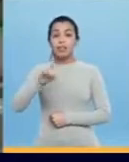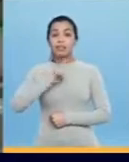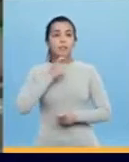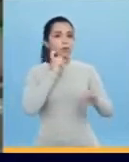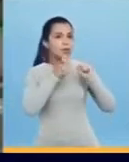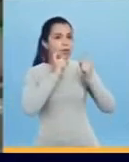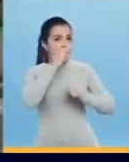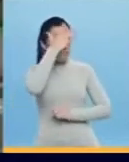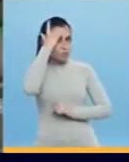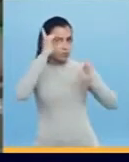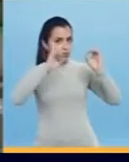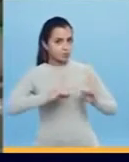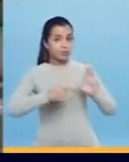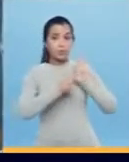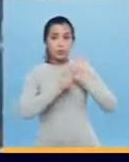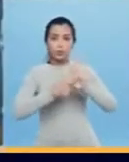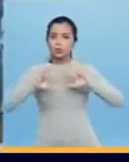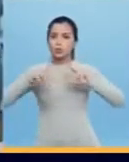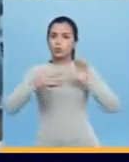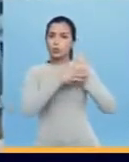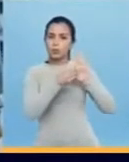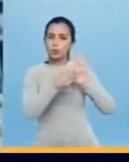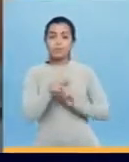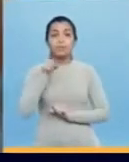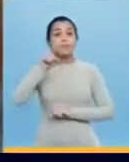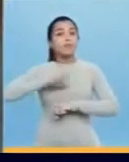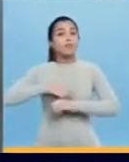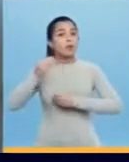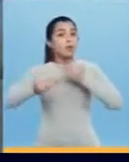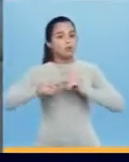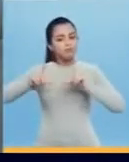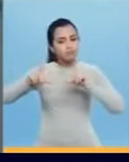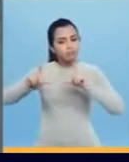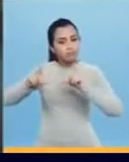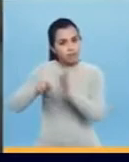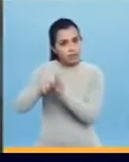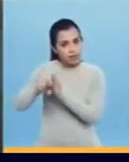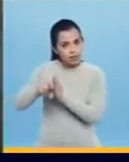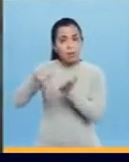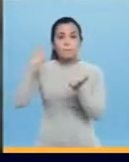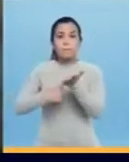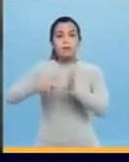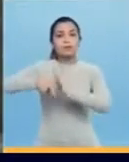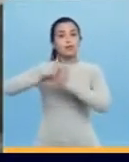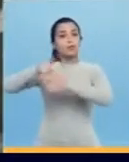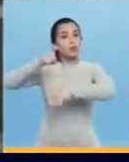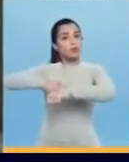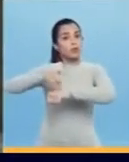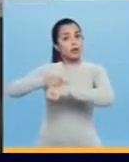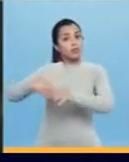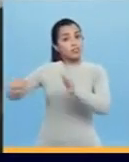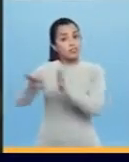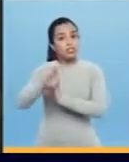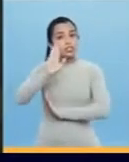deficiência Eles apresentaram todo o modelo Você manda foto da cadeira Marca com antecedência No seu horário você chega E